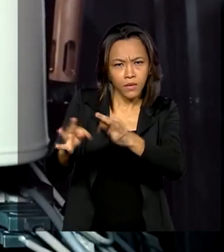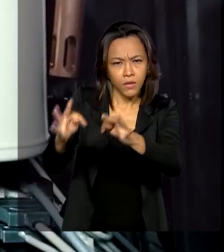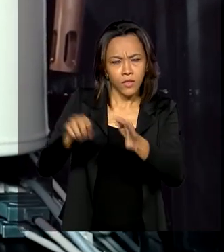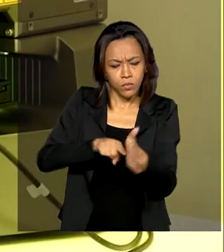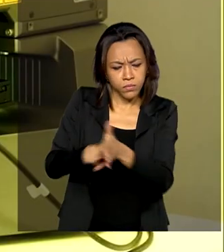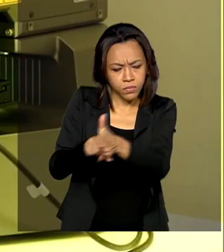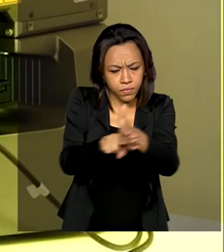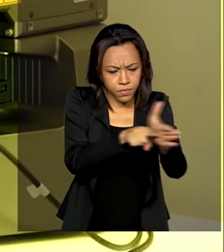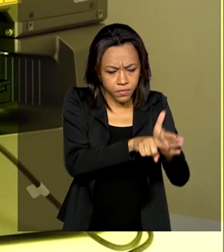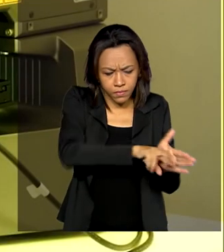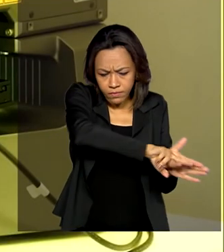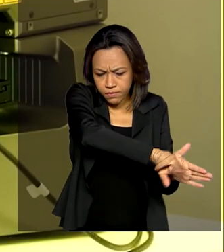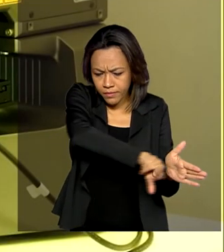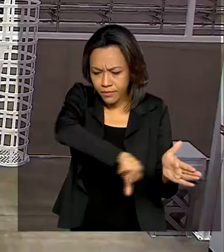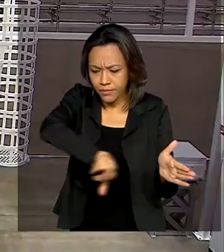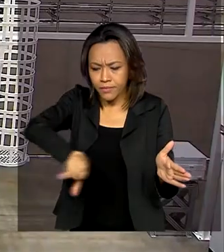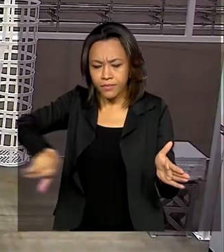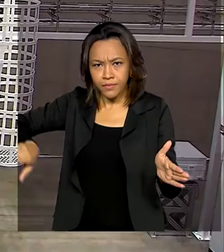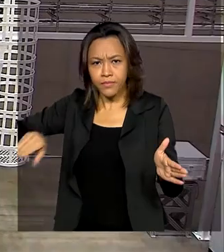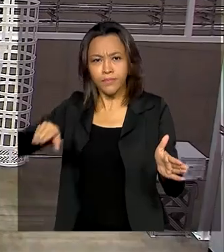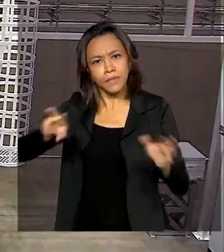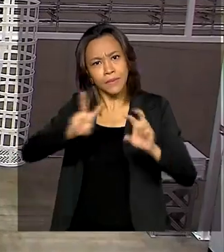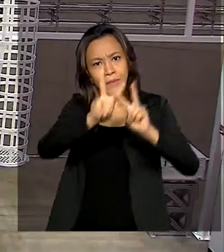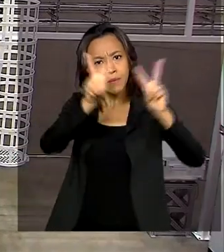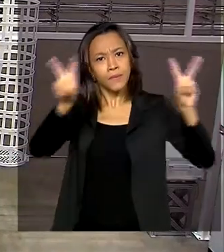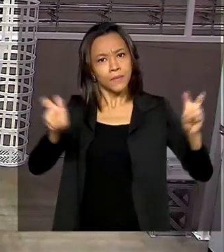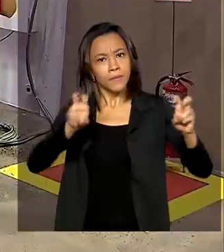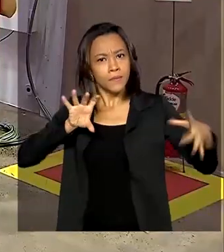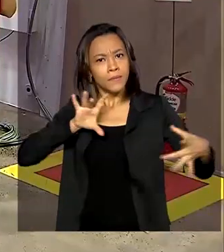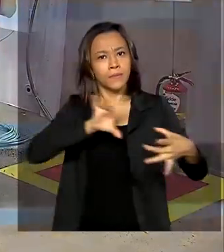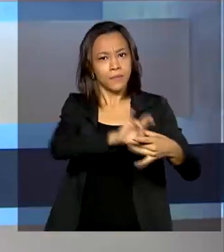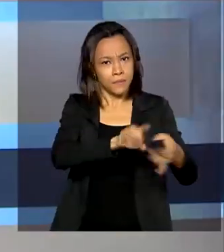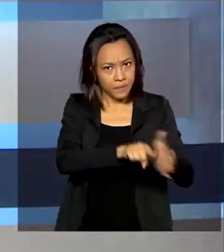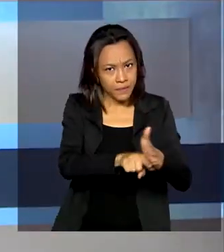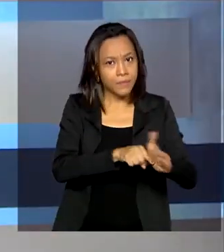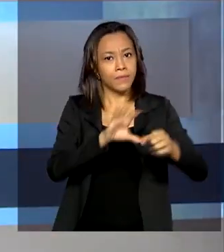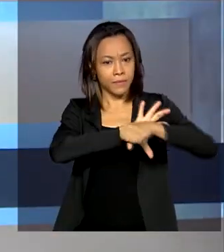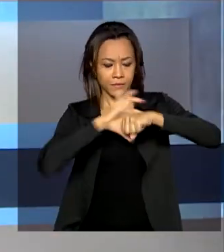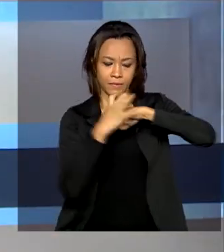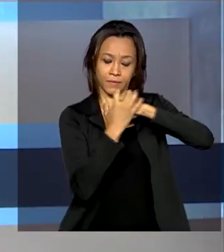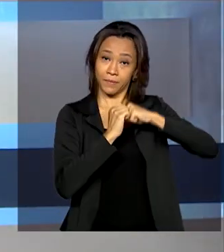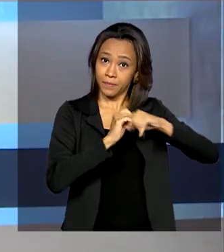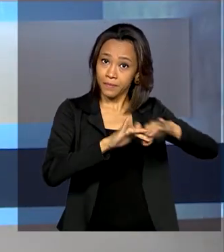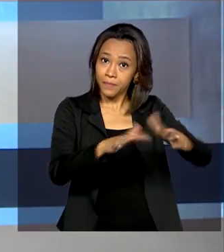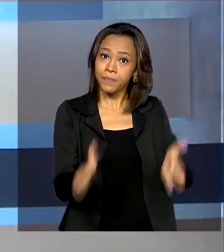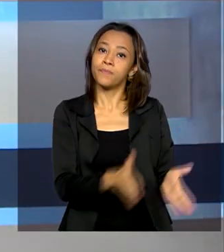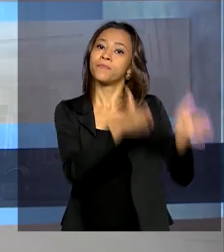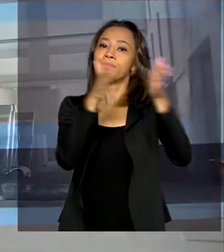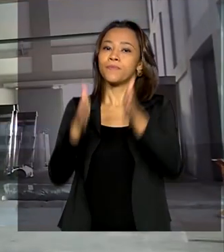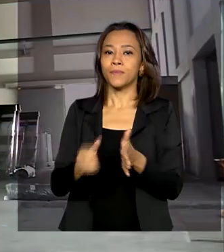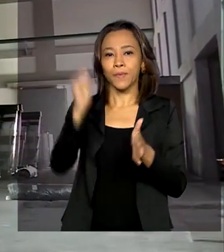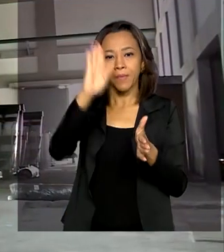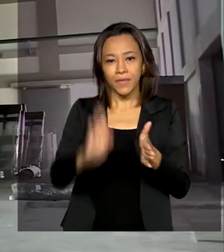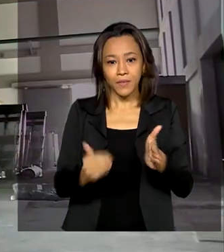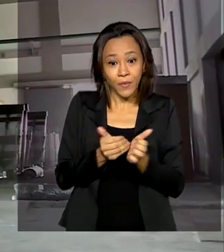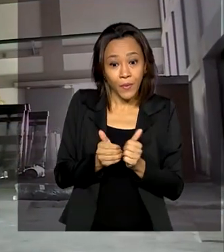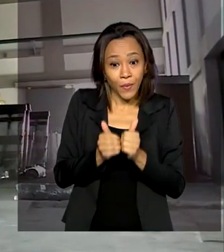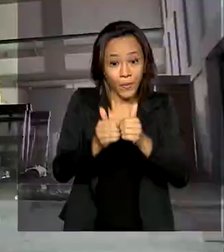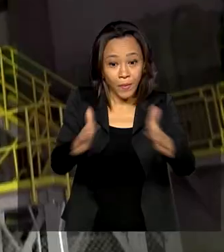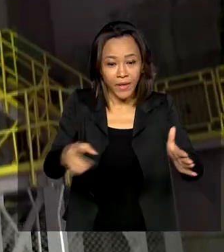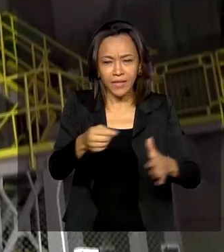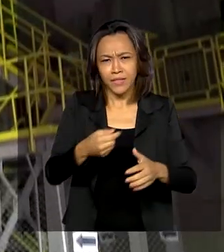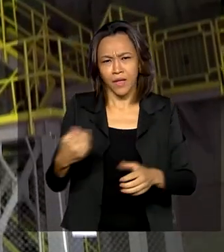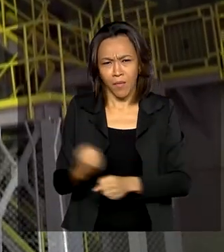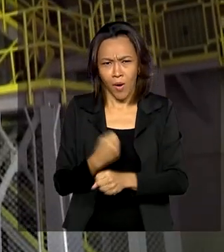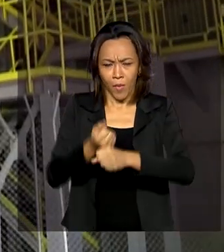diversas áreas, inclusive pesquisas relacionadas à Covid-19. O Brasil começa mais uma etapa da construção do primeiro